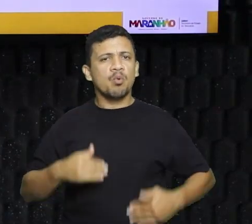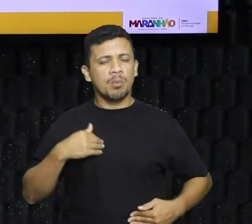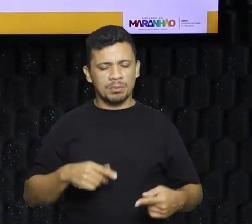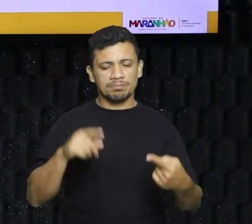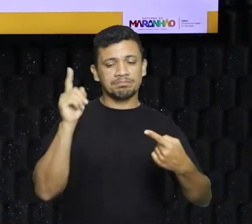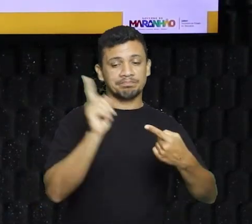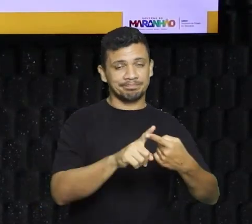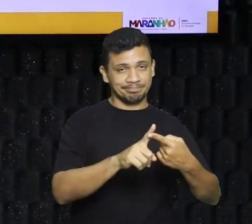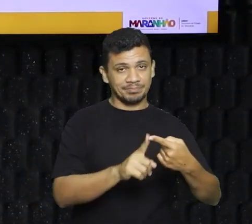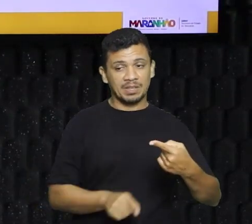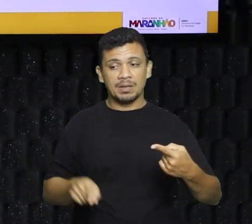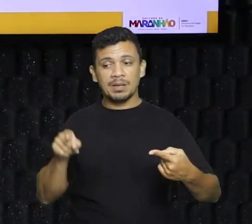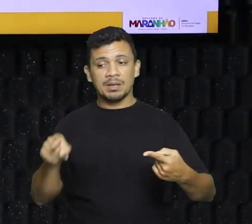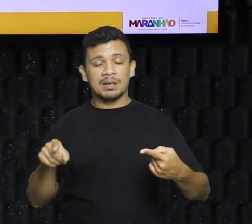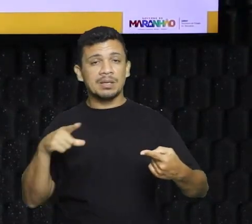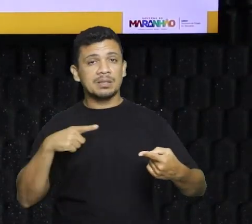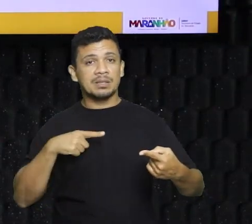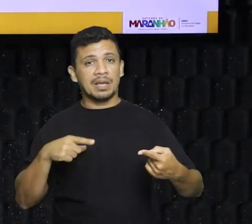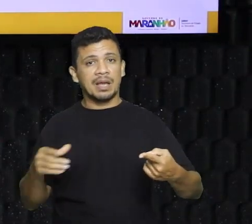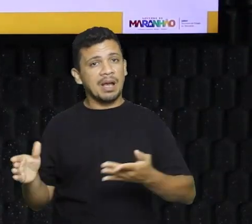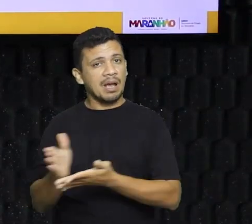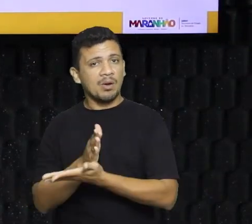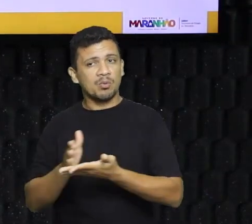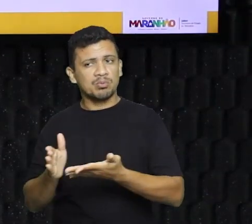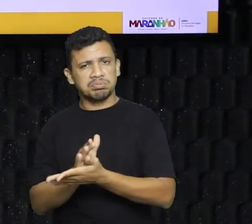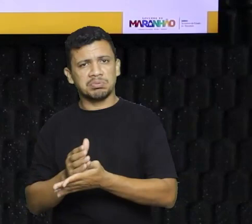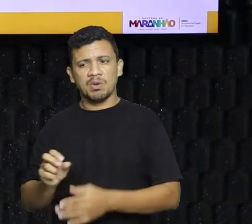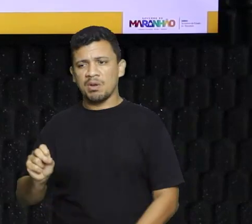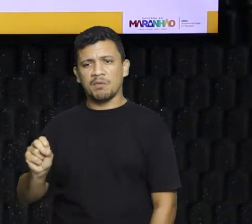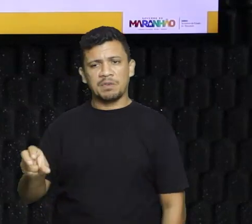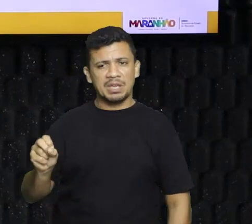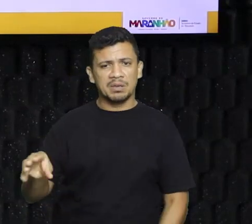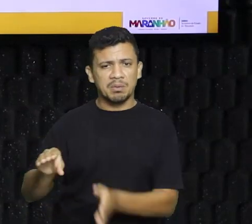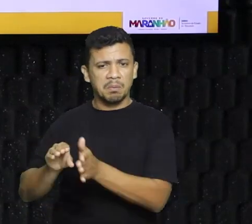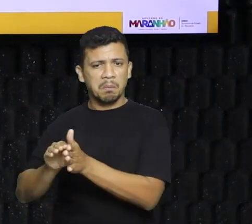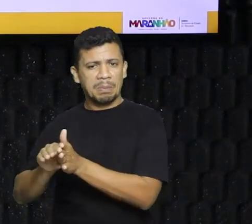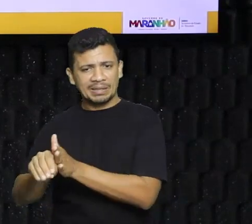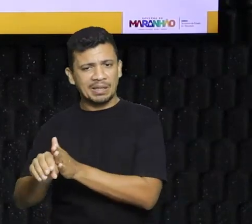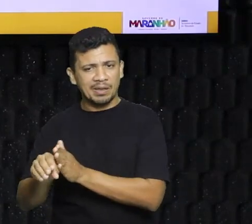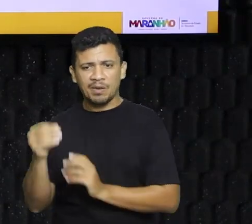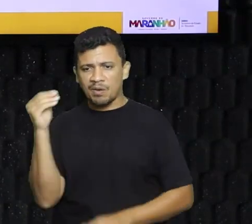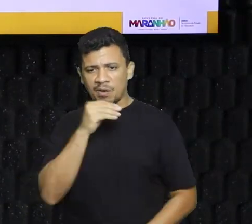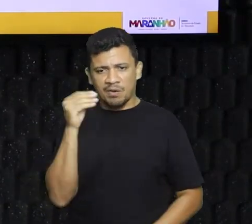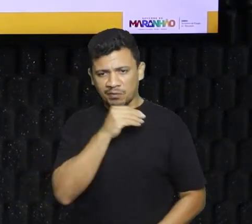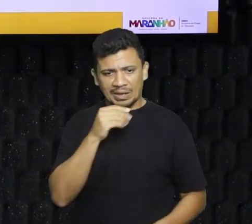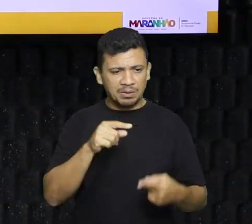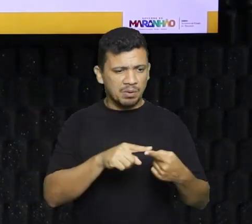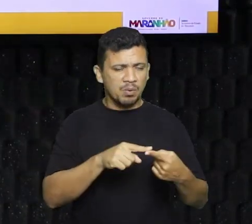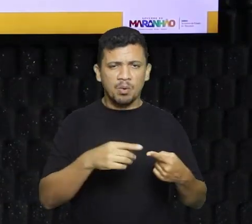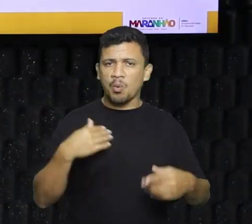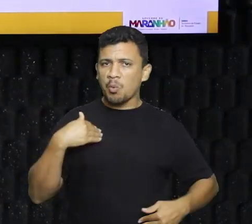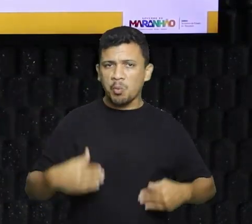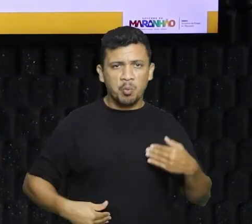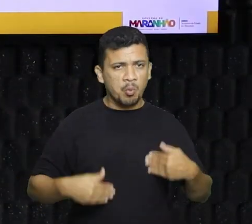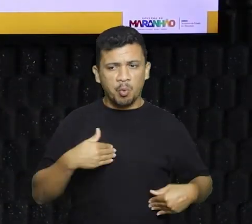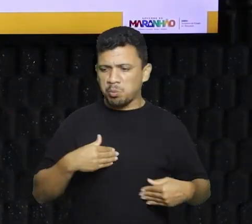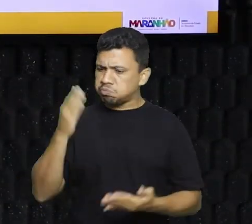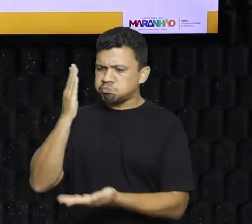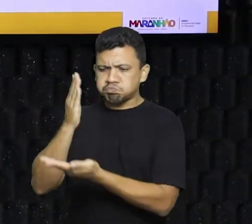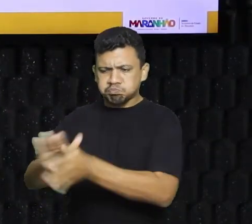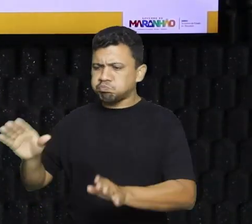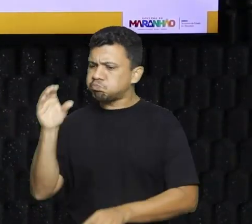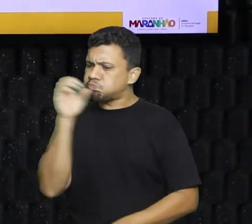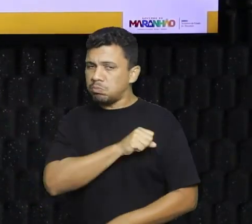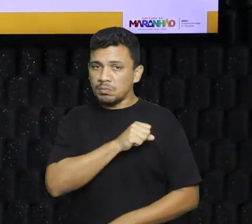patógeno, ele é um patógeno não muito forte, digamos assim, geralmente o corpo ele destrói de maneira rápida.